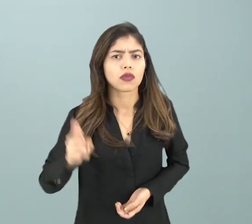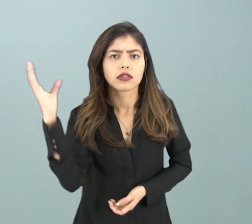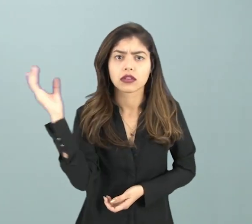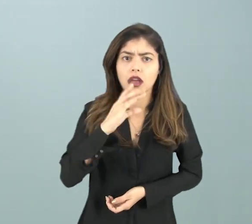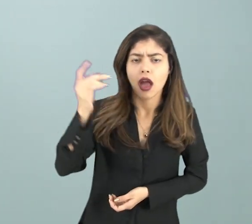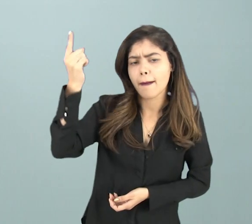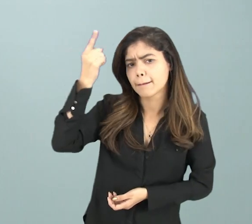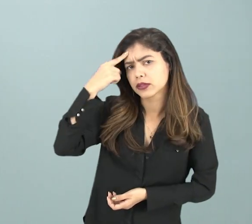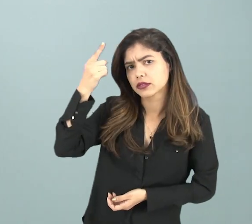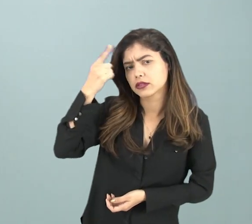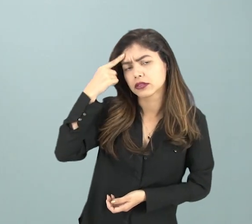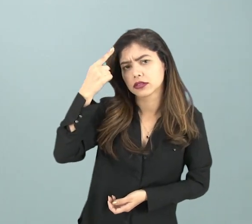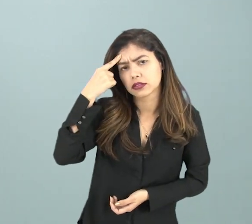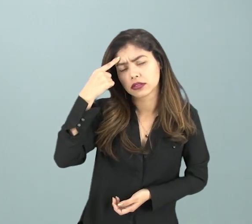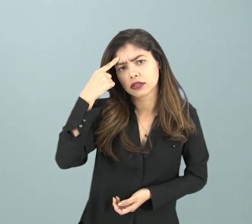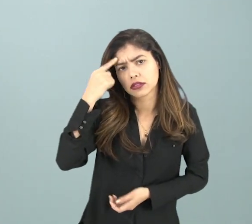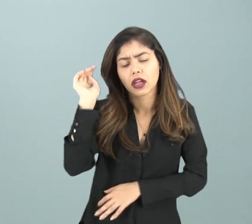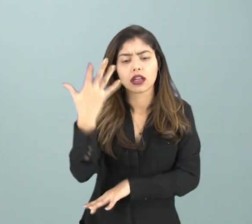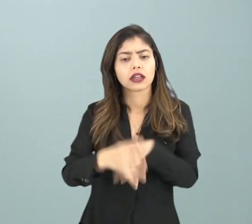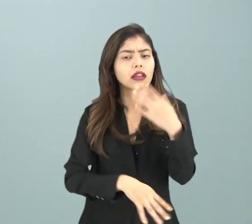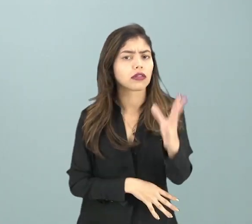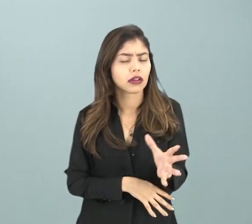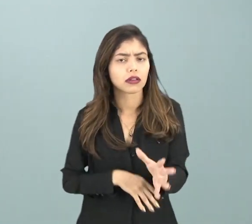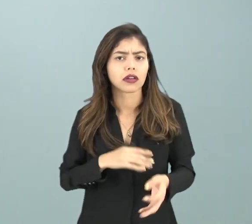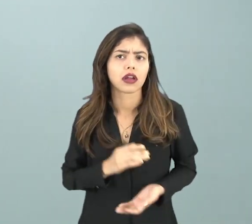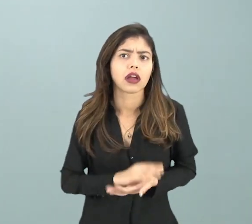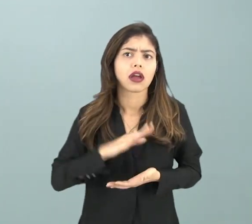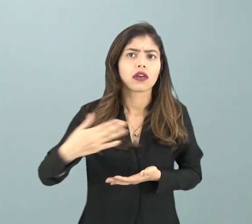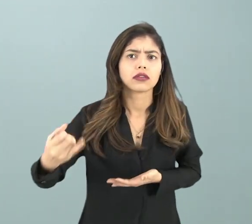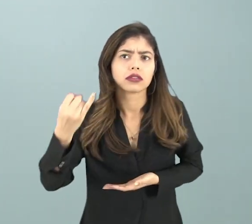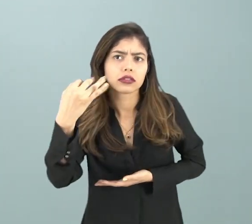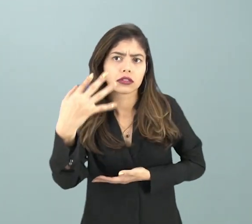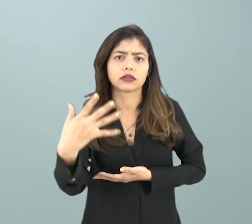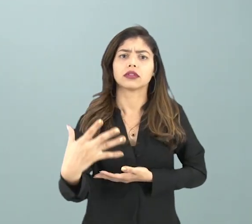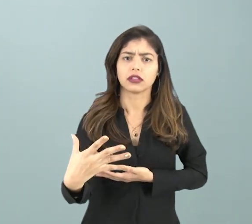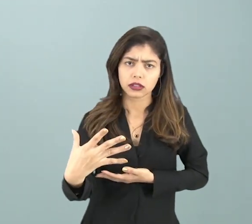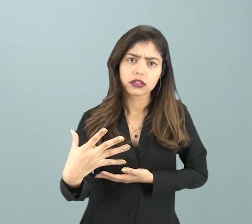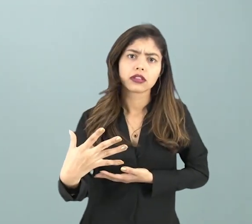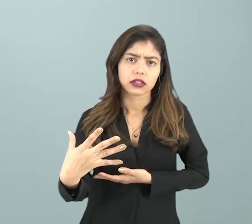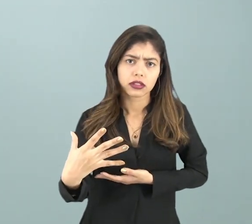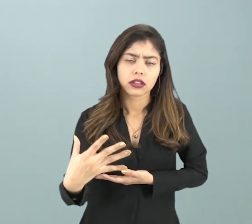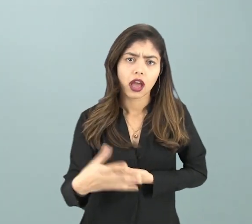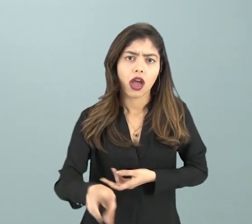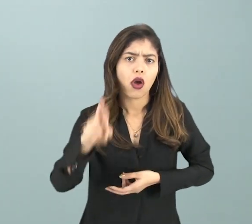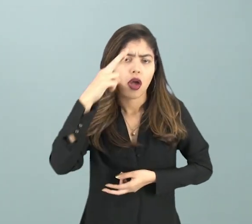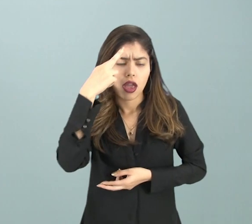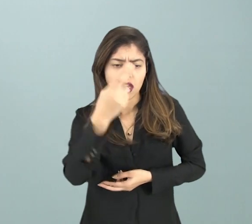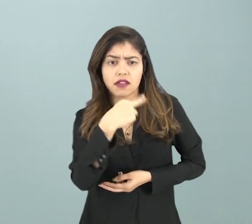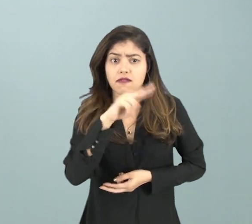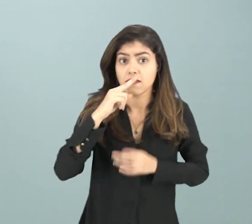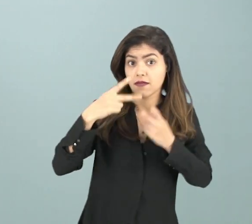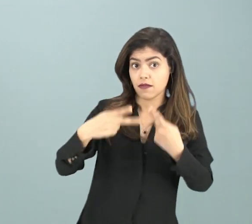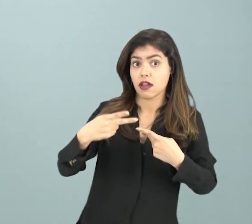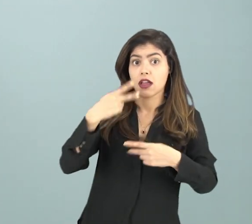racional dos recursos naturais. Quando nós tratamos a respeito do uso racional dos recursos